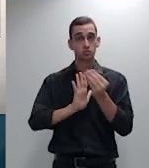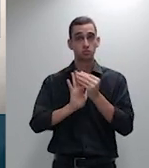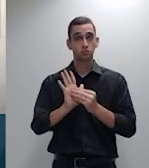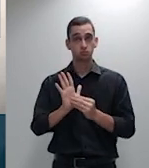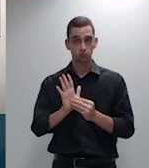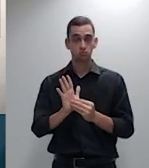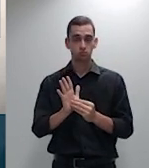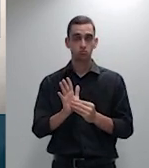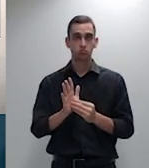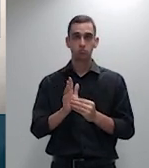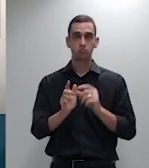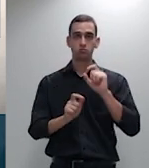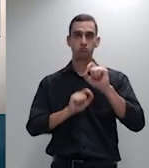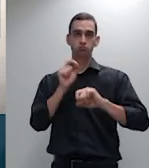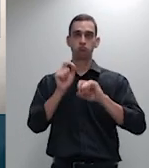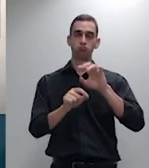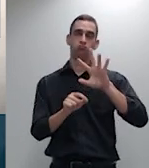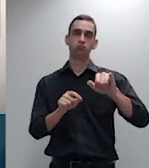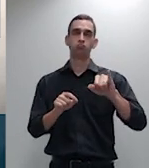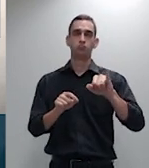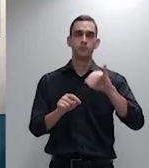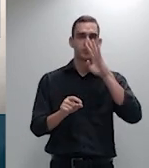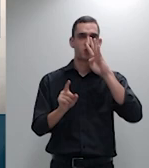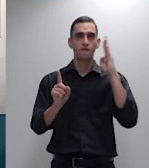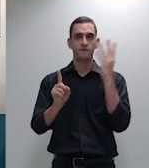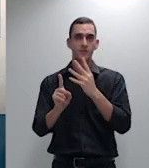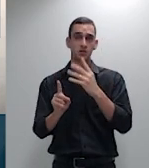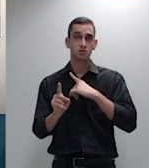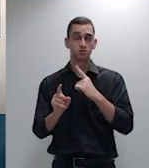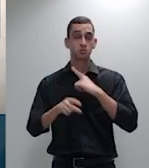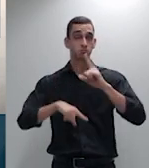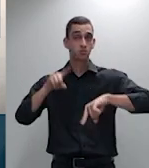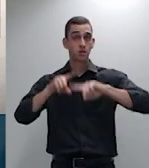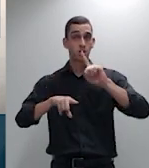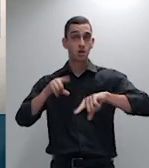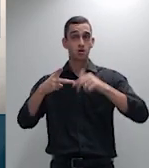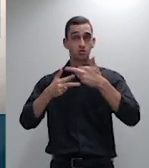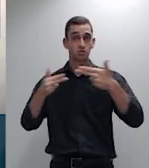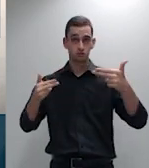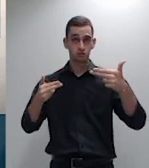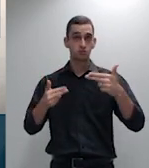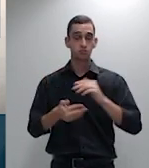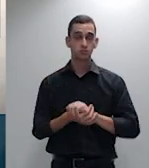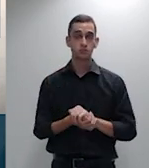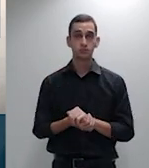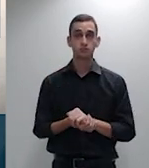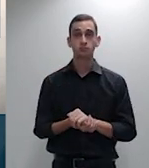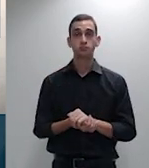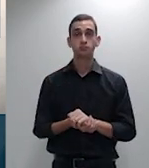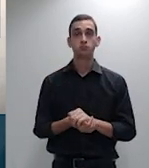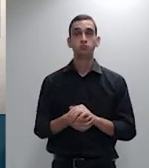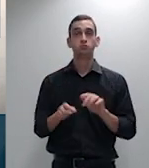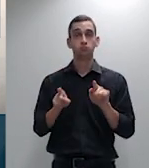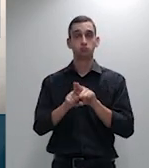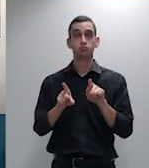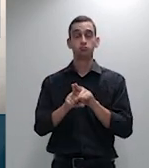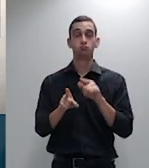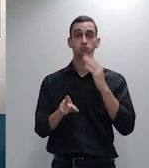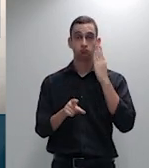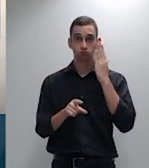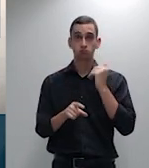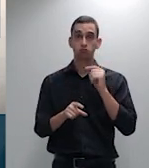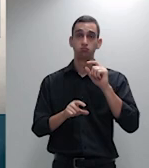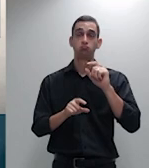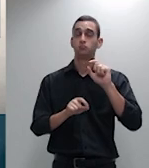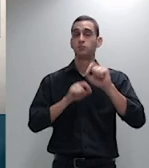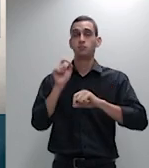a coisa julgada material é de sabência que a autoridade da coisa julgada cria para o juiz um vínculo